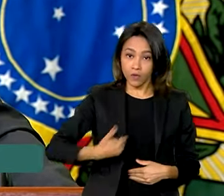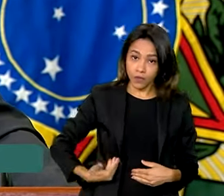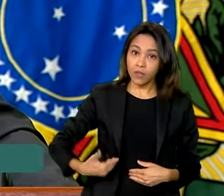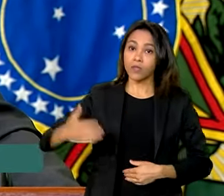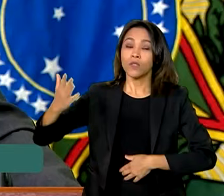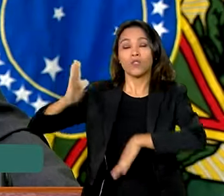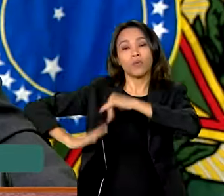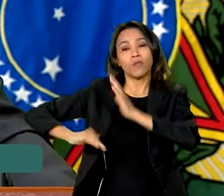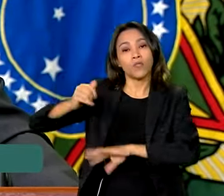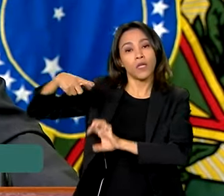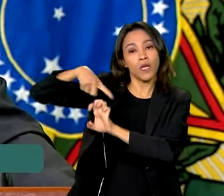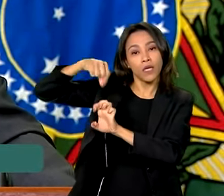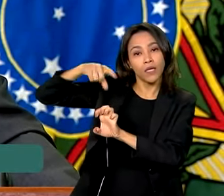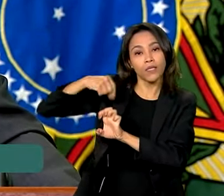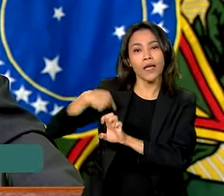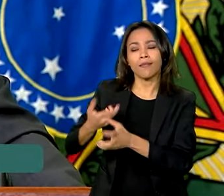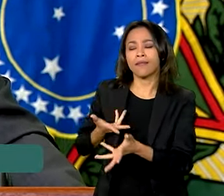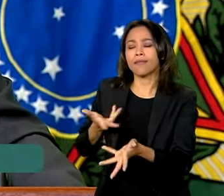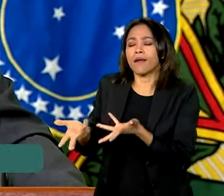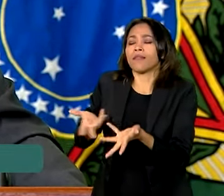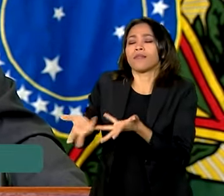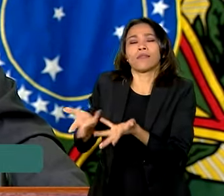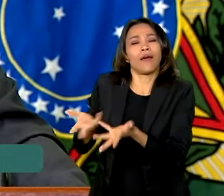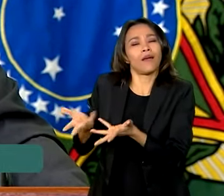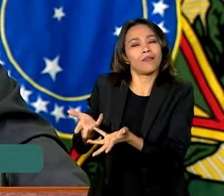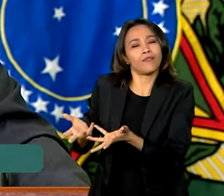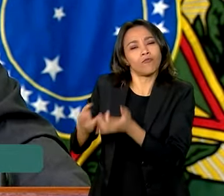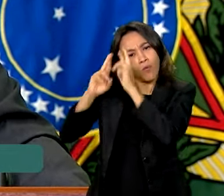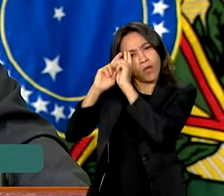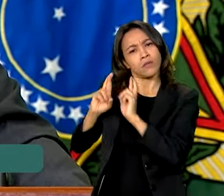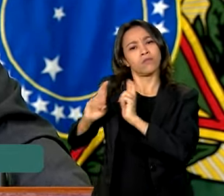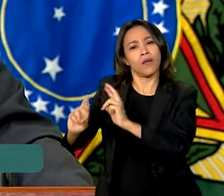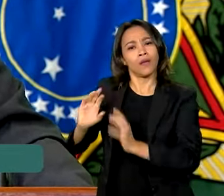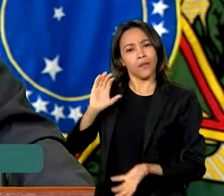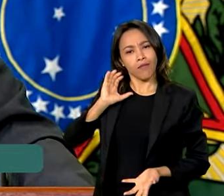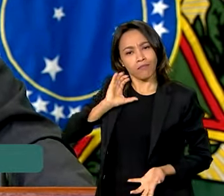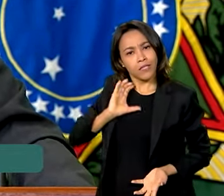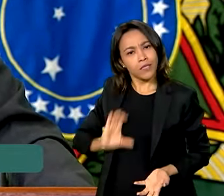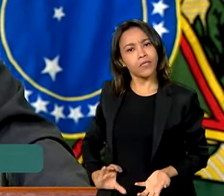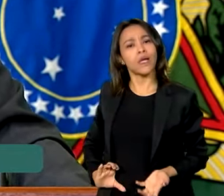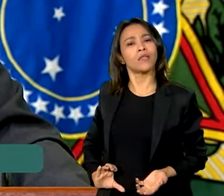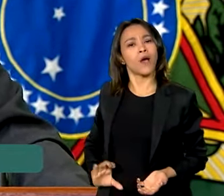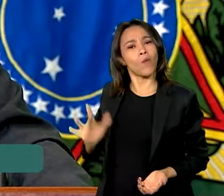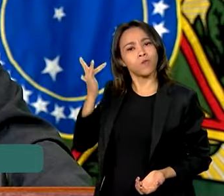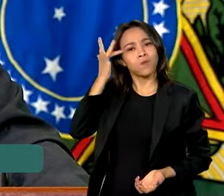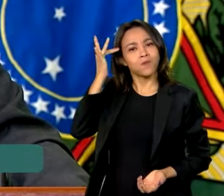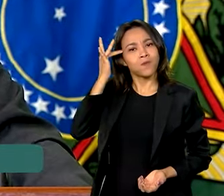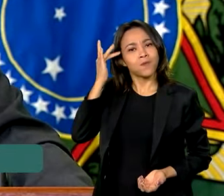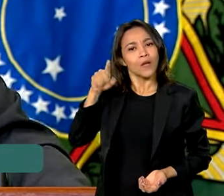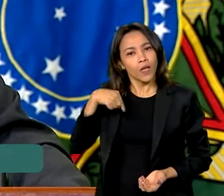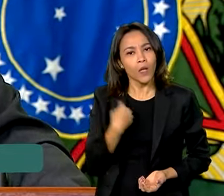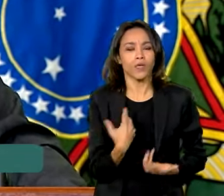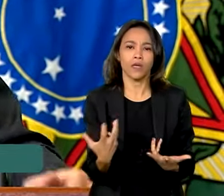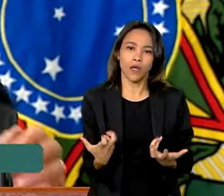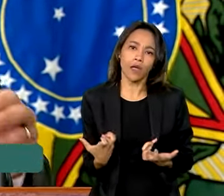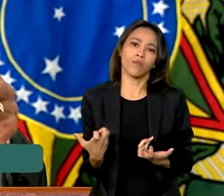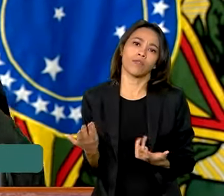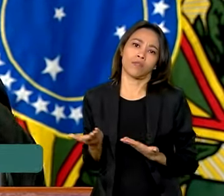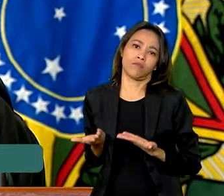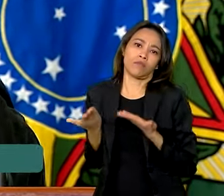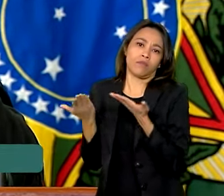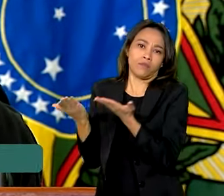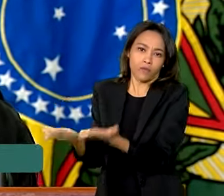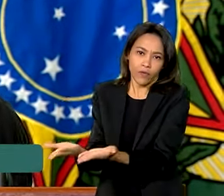reciclável são tratados como cidadãos e cidadãs de primeira classe, que é o que nós queremos que